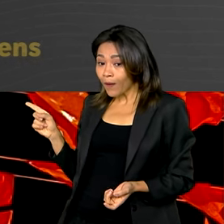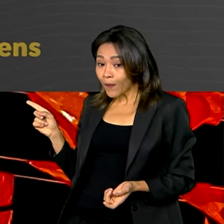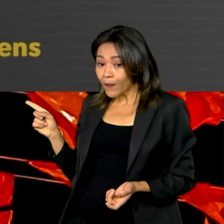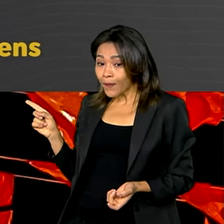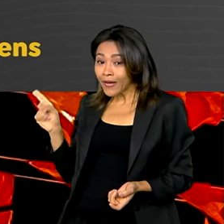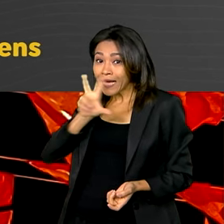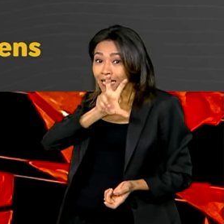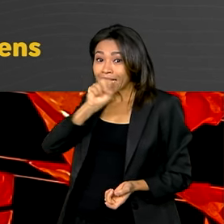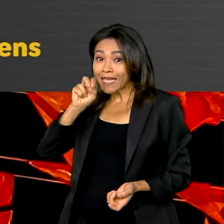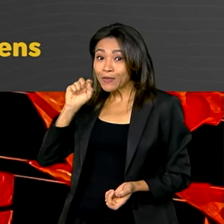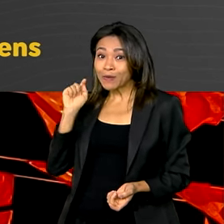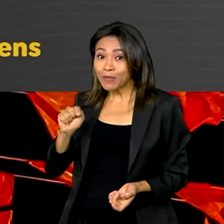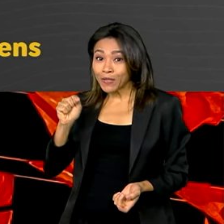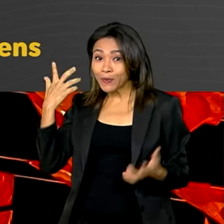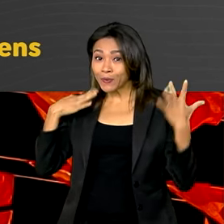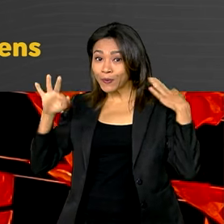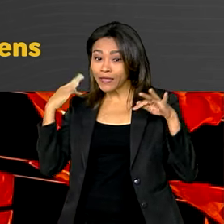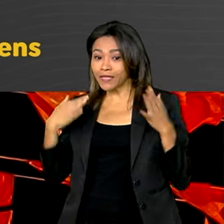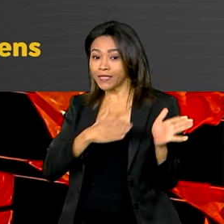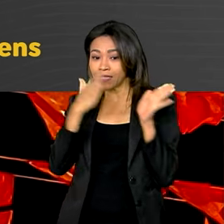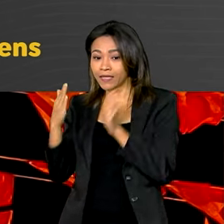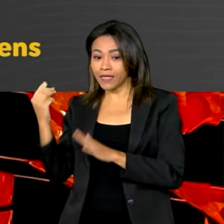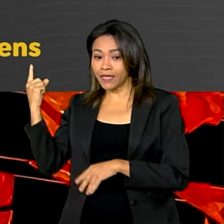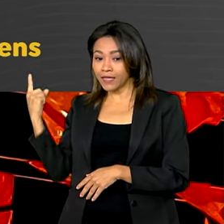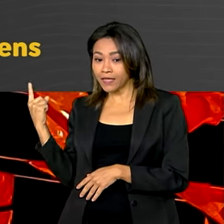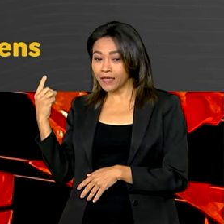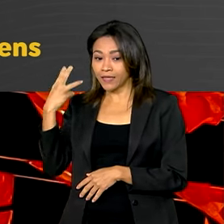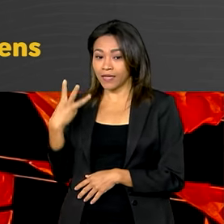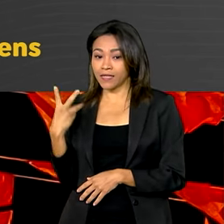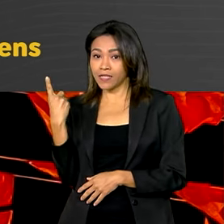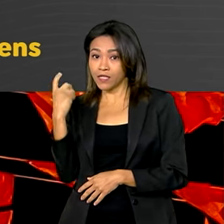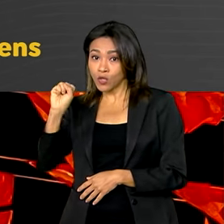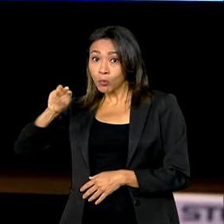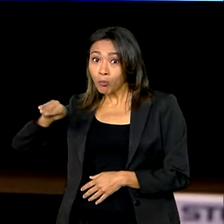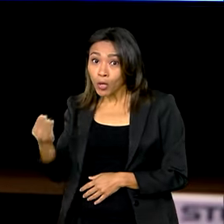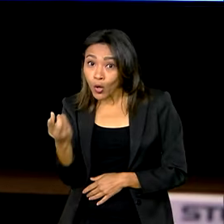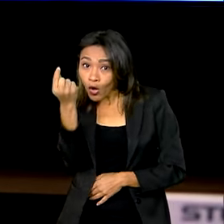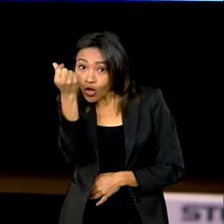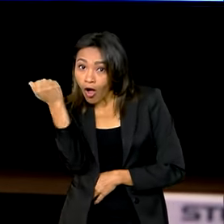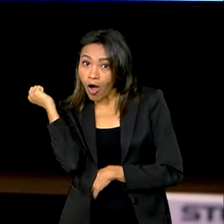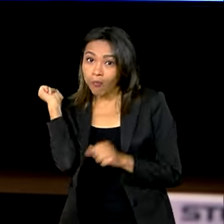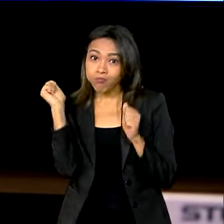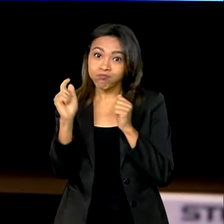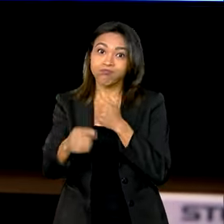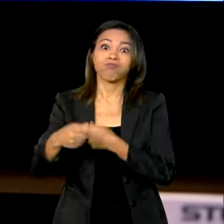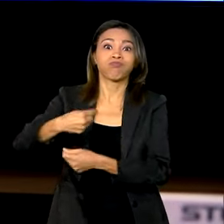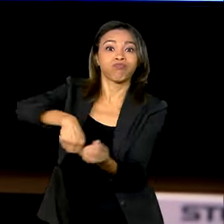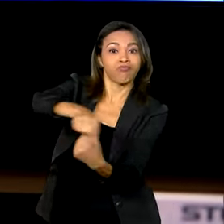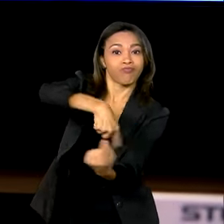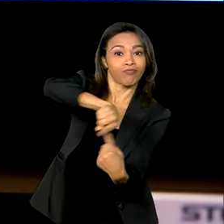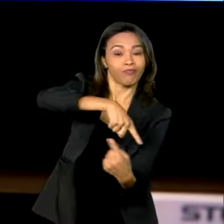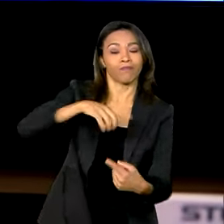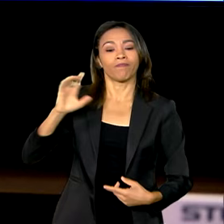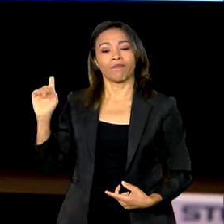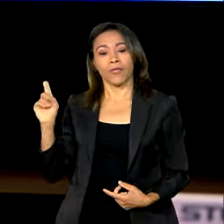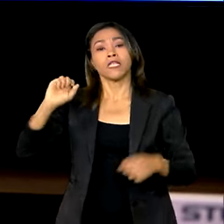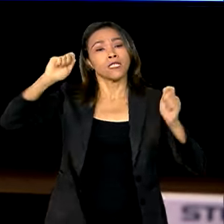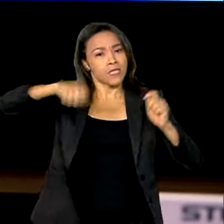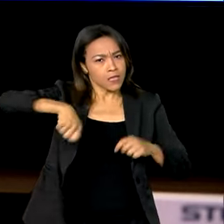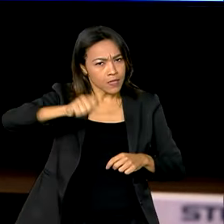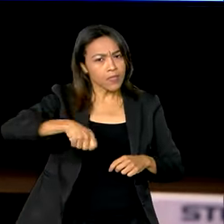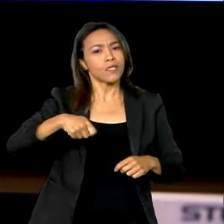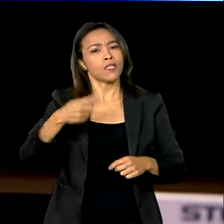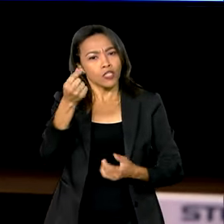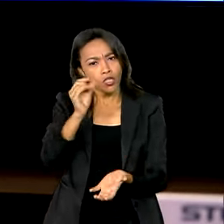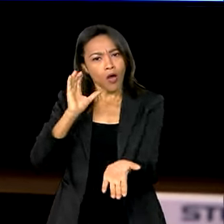turistas e 318 milhões de reais apenas em viagens. Estamos investindo sim nas festividades de São